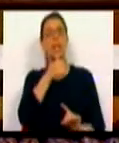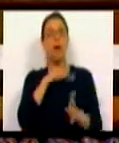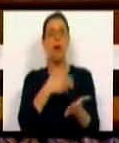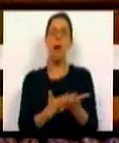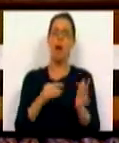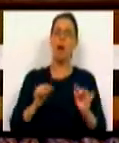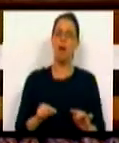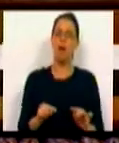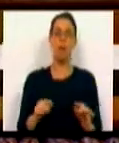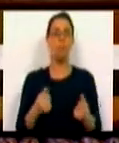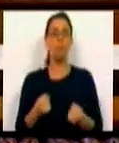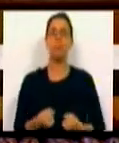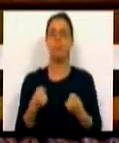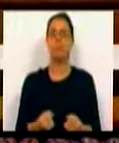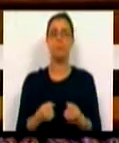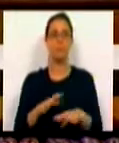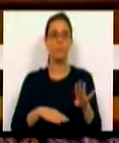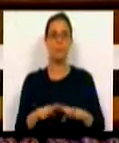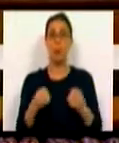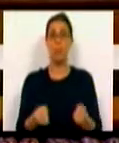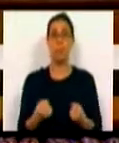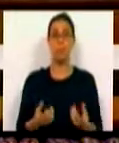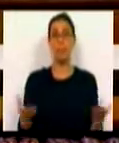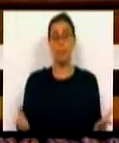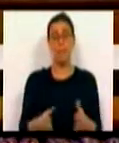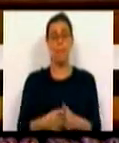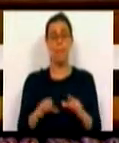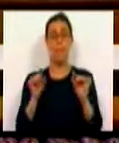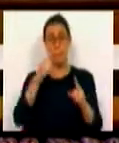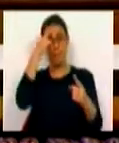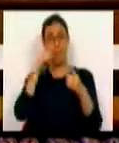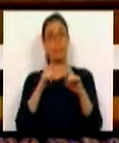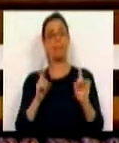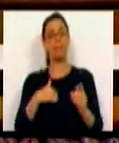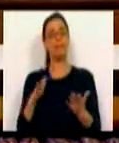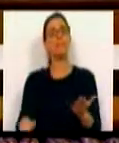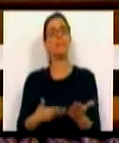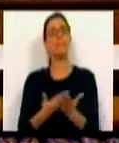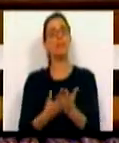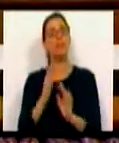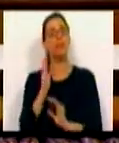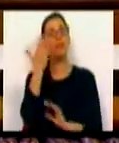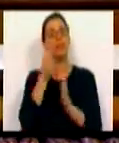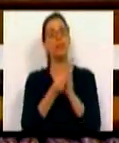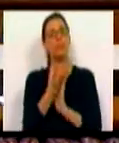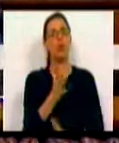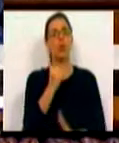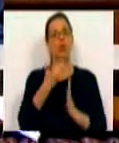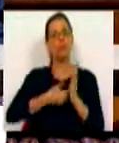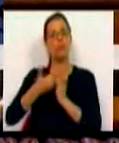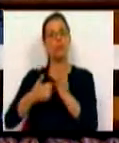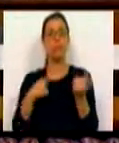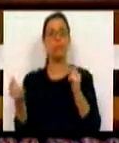até hoje não foi possível tomar. E foi nesse sentido que apresentámos o primeiro pacote de 12 diplomas,